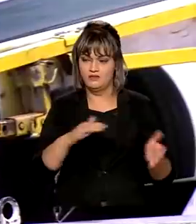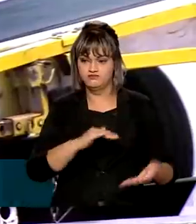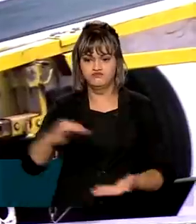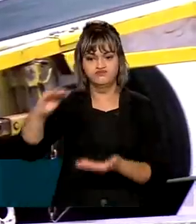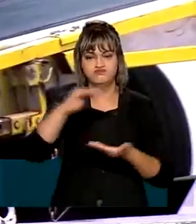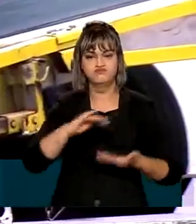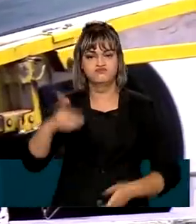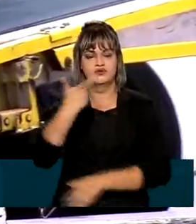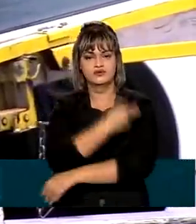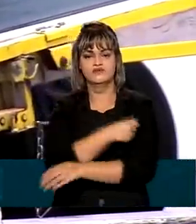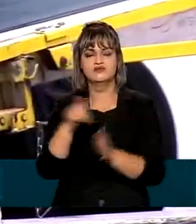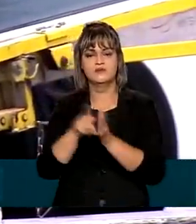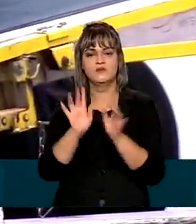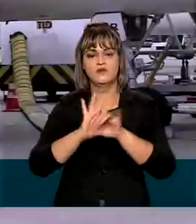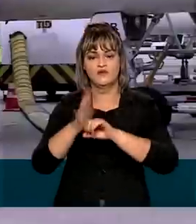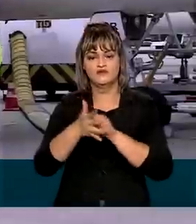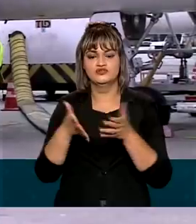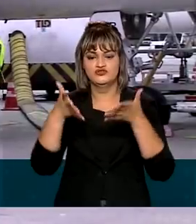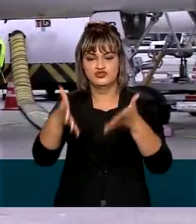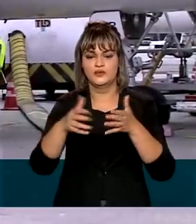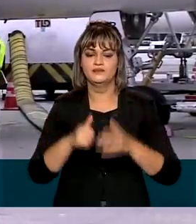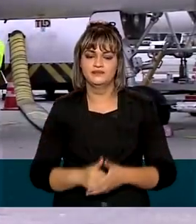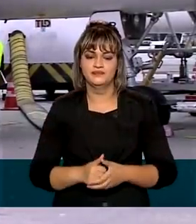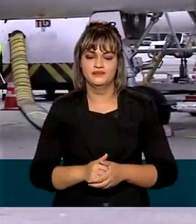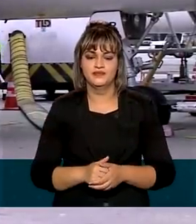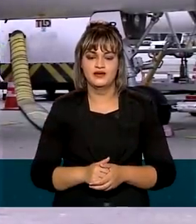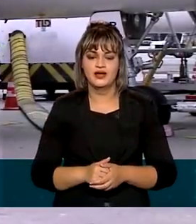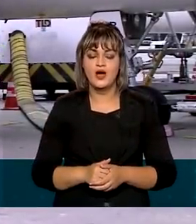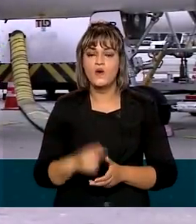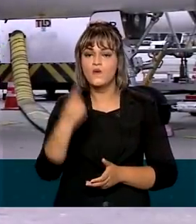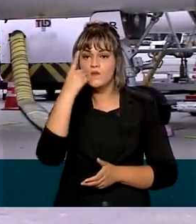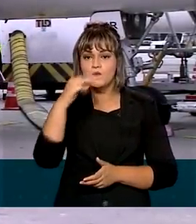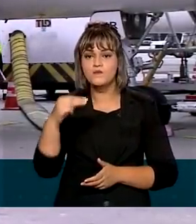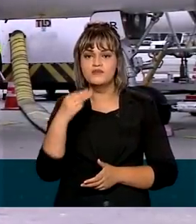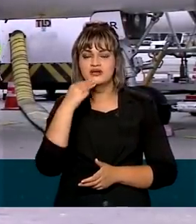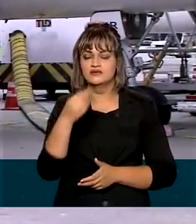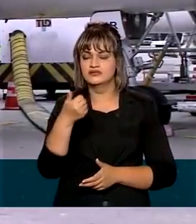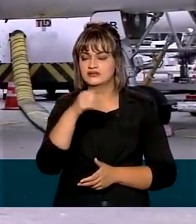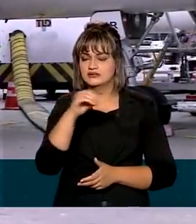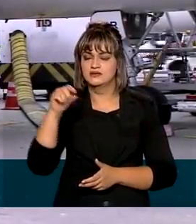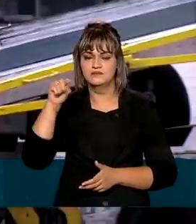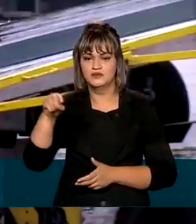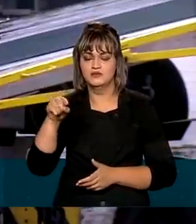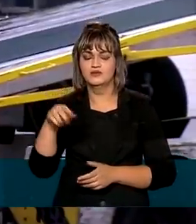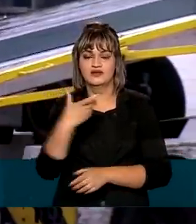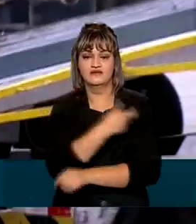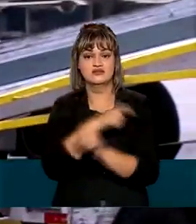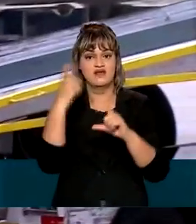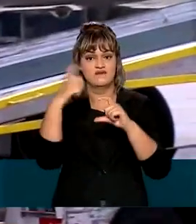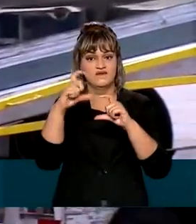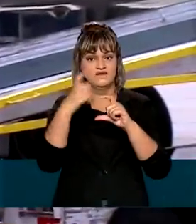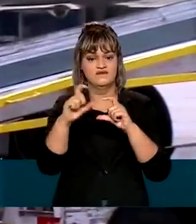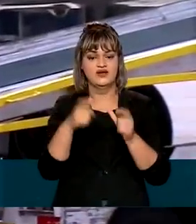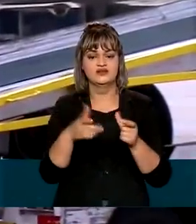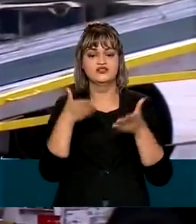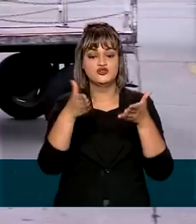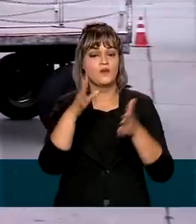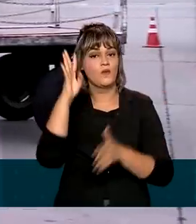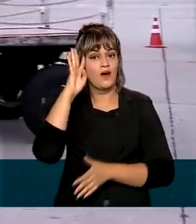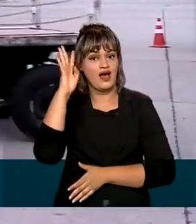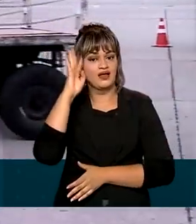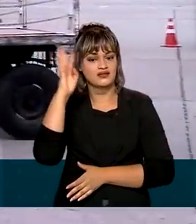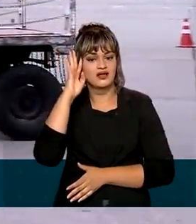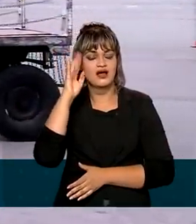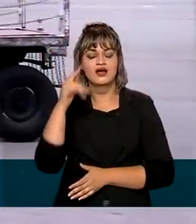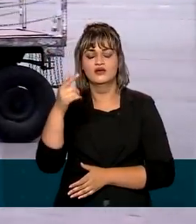vacinas contra a Covid-19. Dessa vez, 1 milhão e 100 mil doses da Pfizer saíram nesta quarta-feira